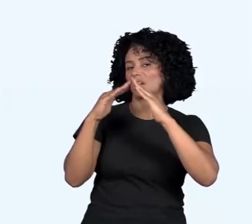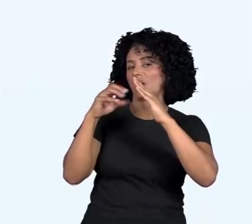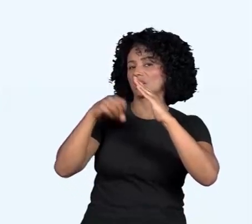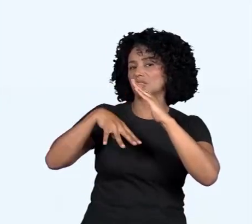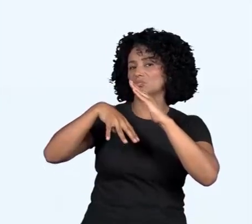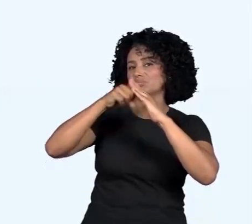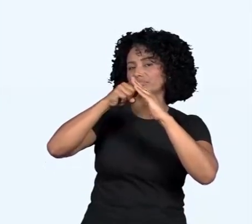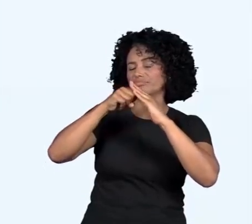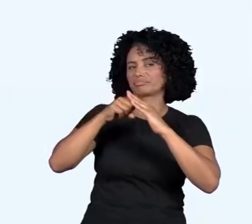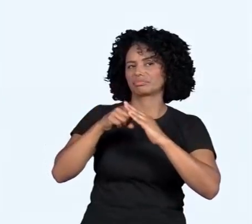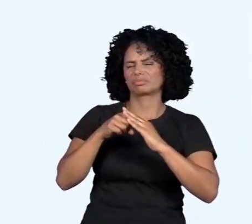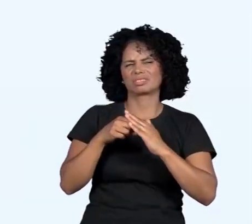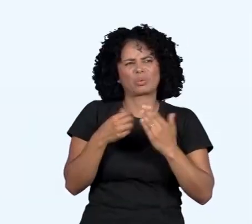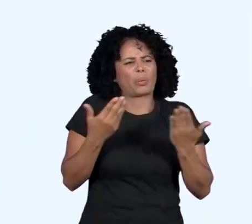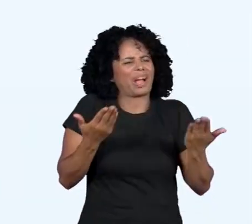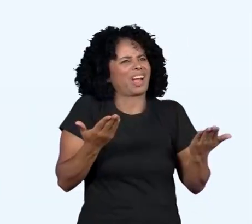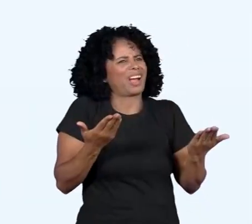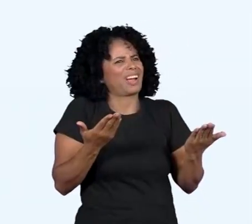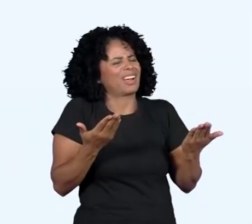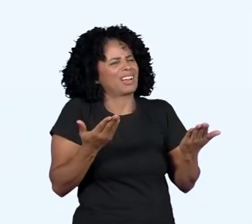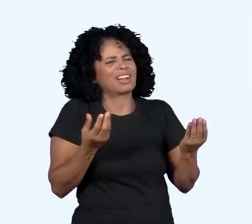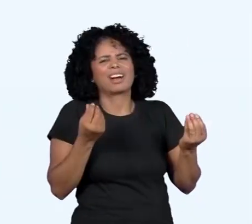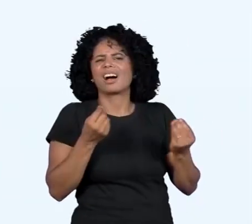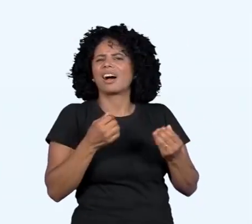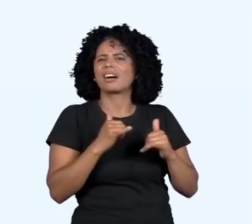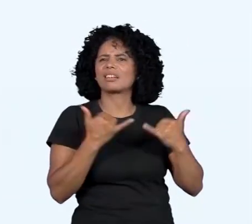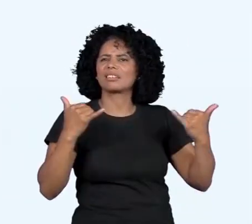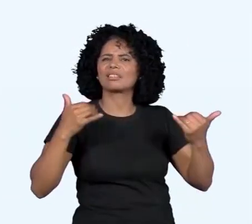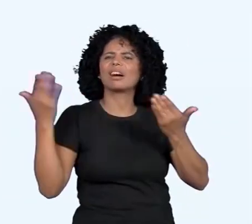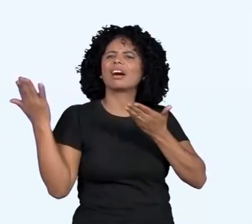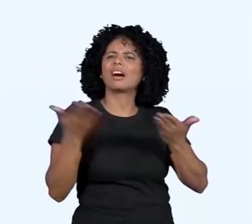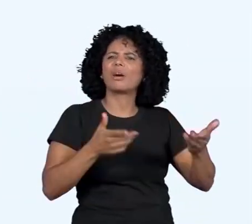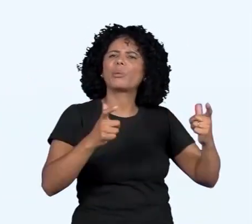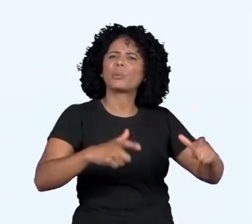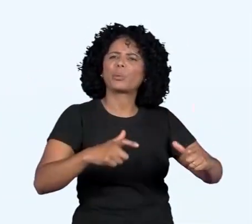Kika. Ué, mas... De onde vem a energia elétrica?